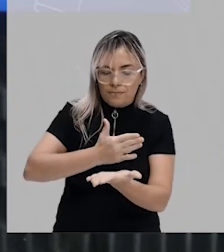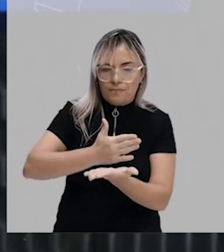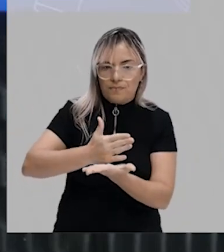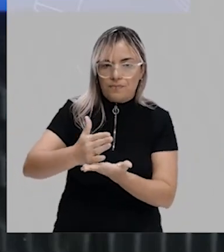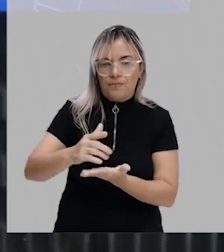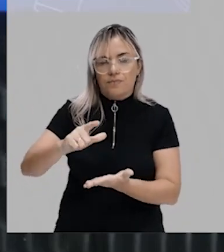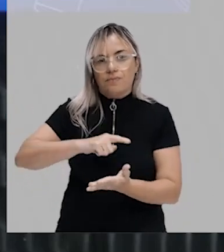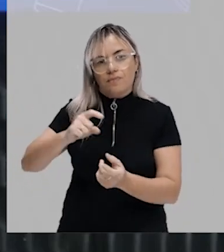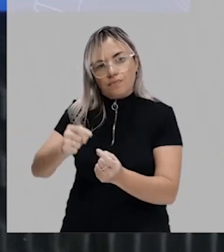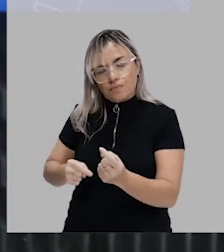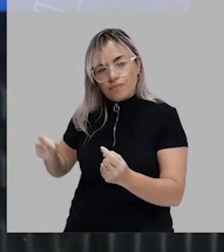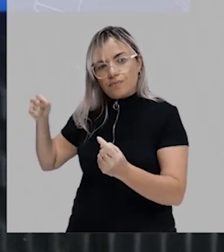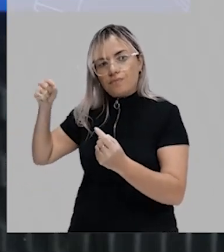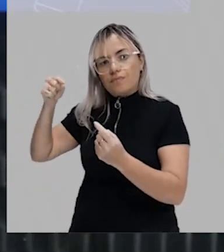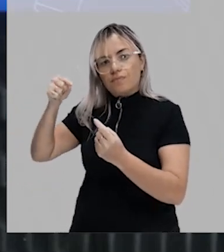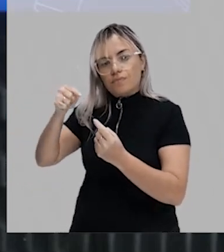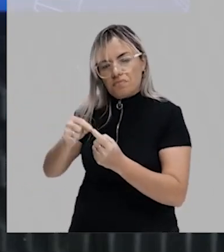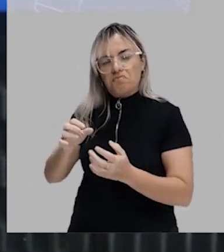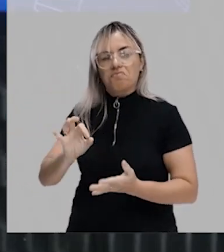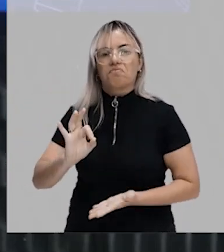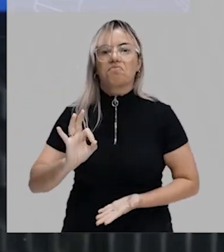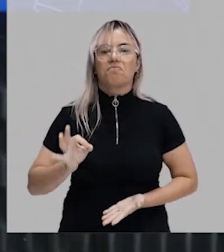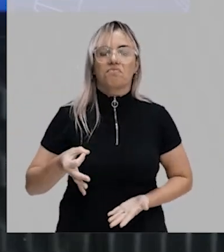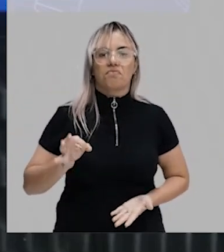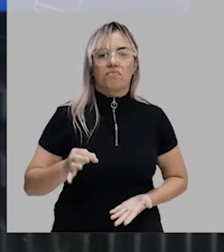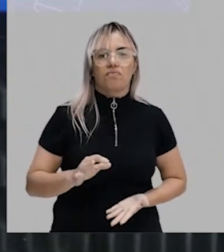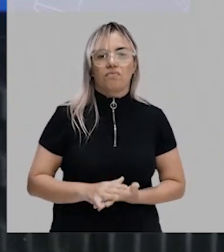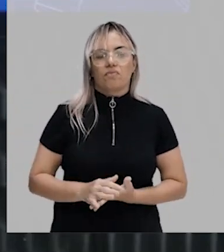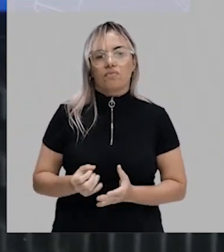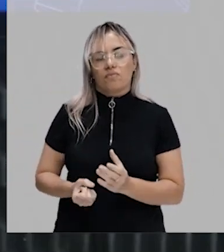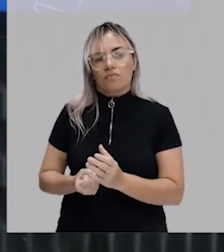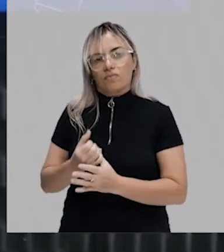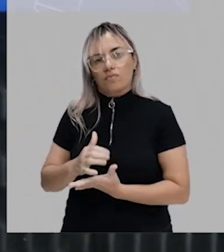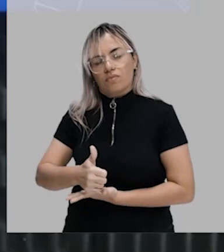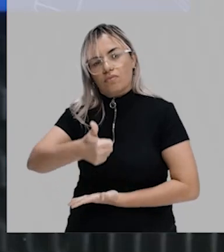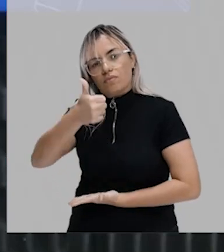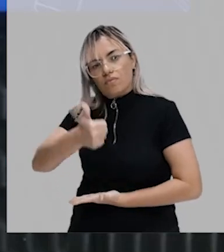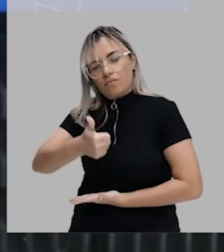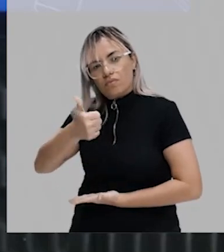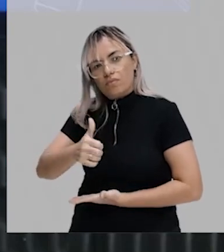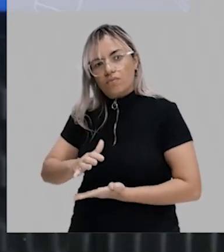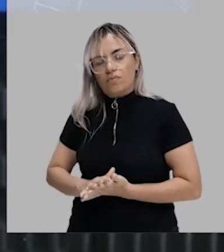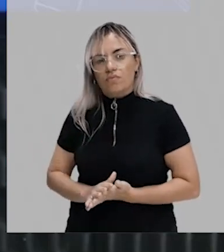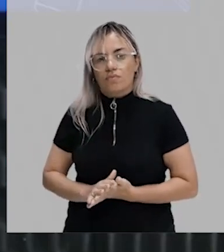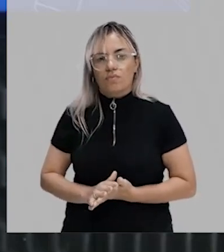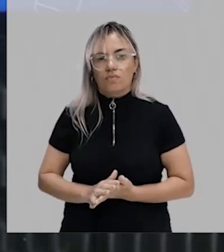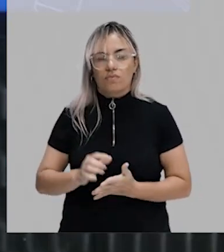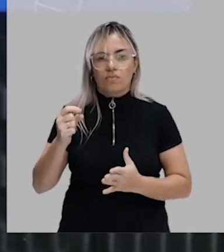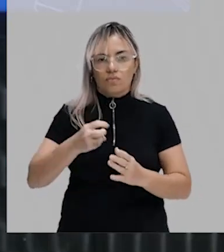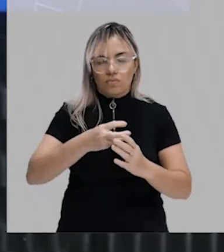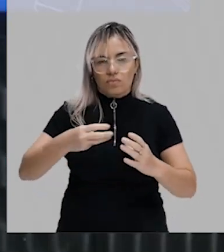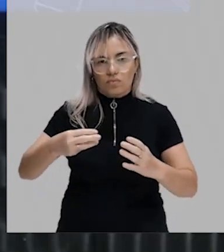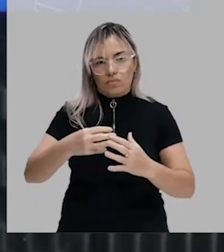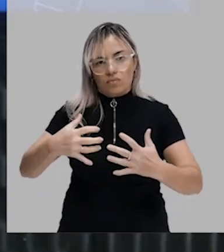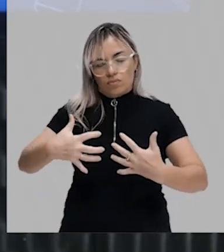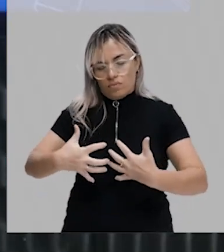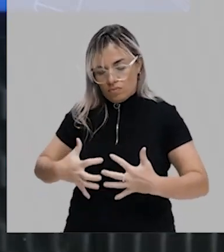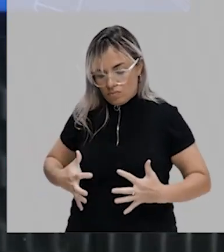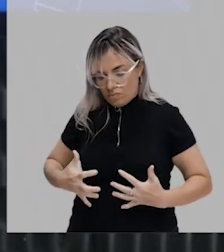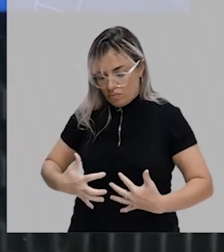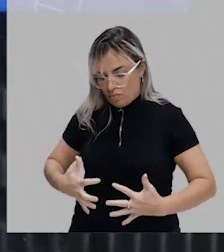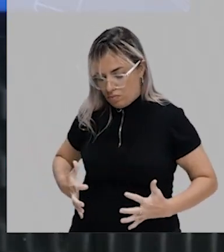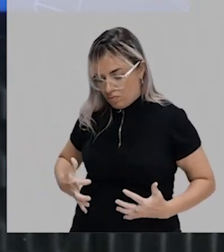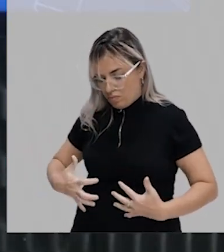assumir funções, funções definidas, formando os primeiros tecidos do embrião, que a gente chama de